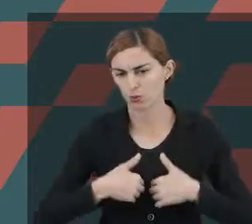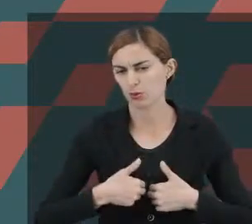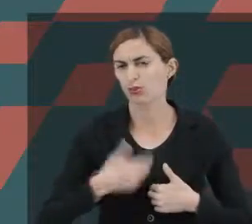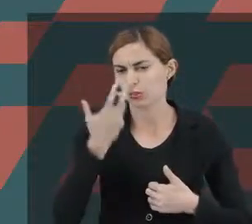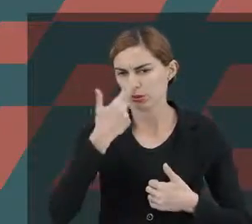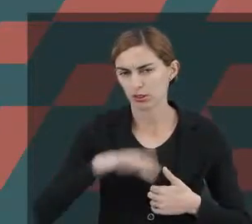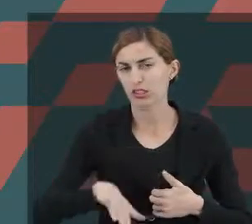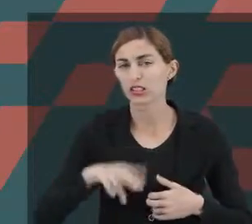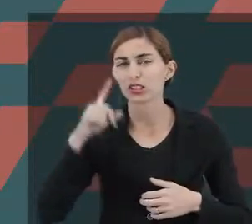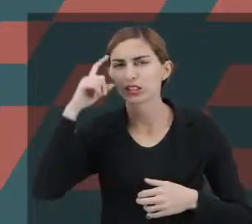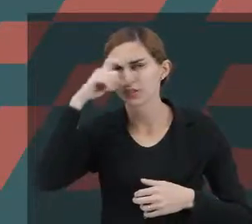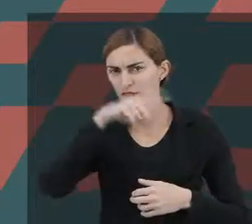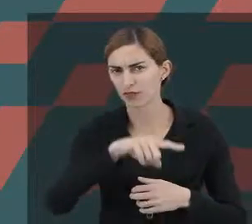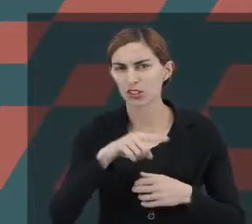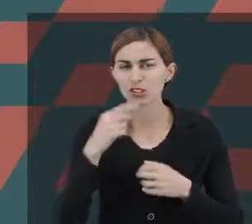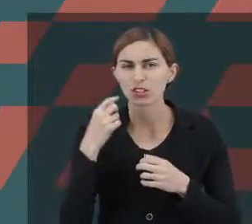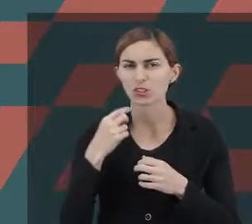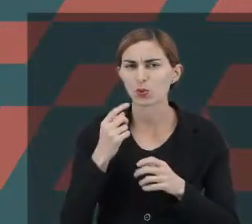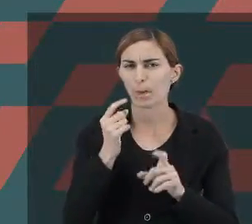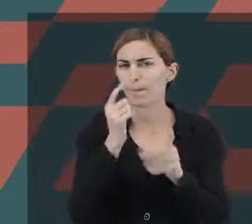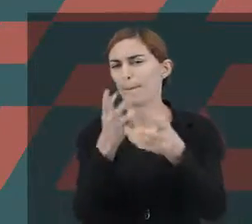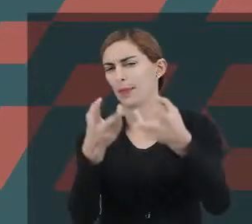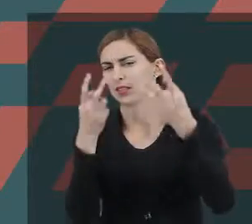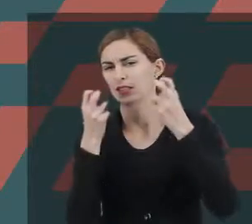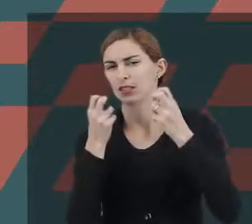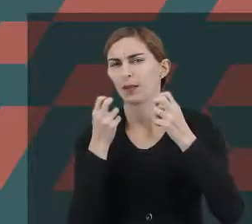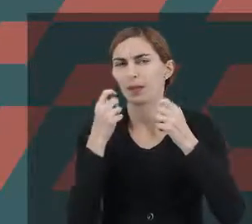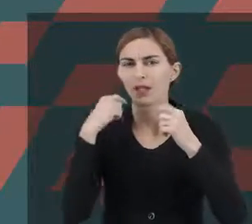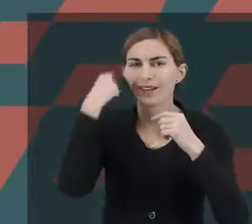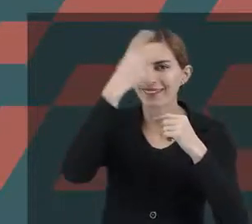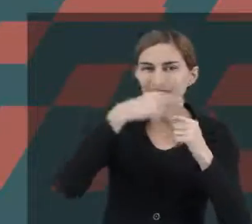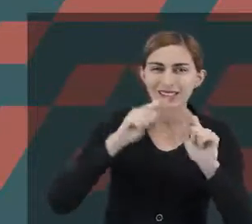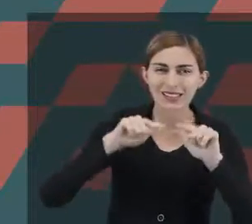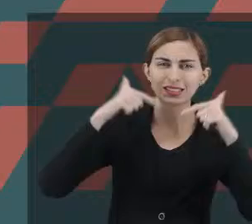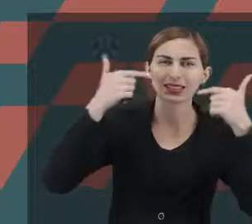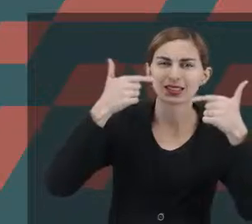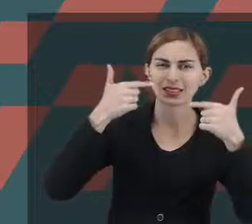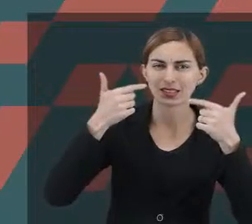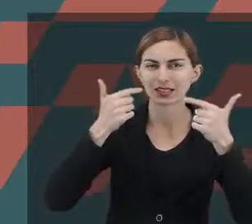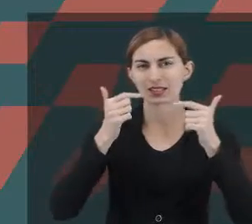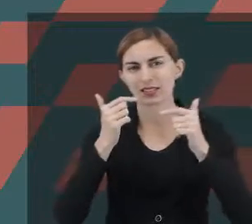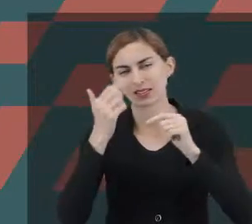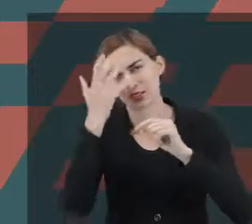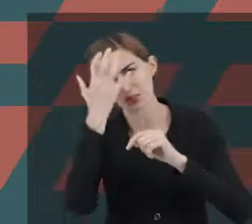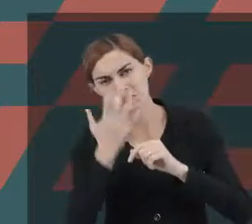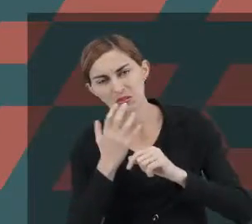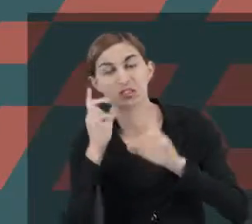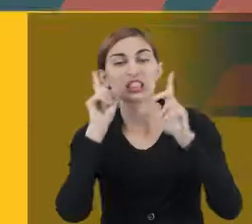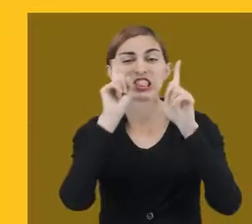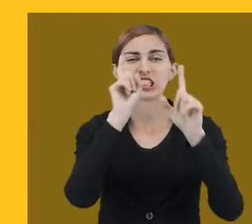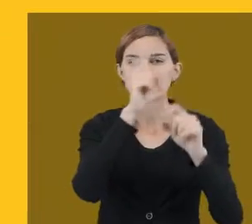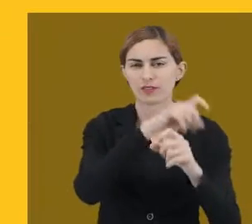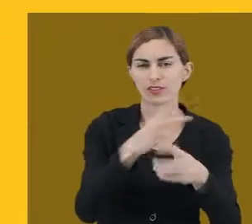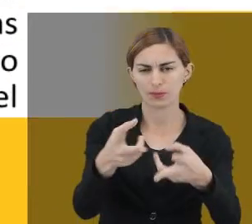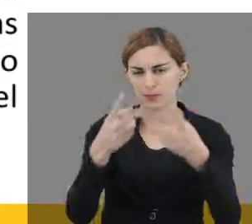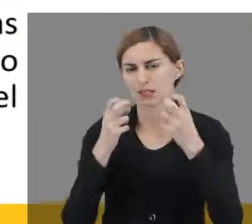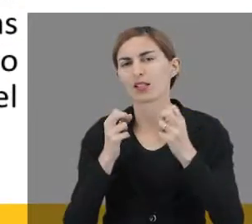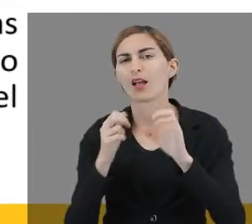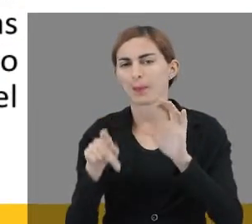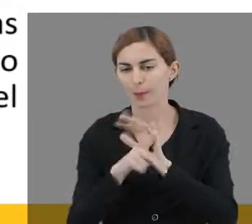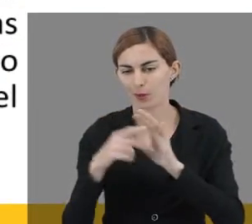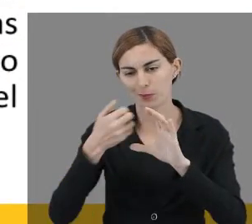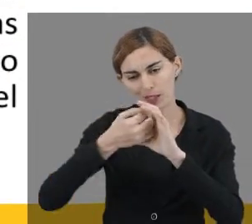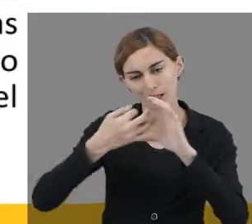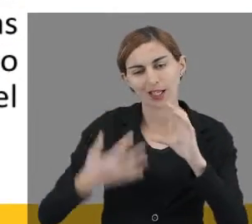muito grande de fazer essa leitura dessas imagens. E também de antecipar algo que vai acontecer. E isso é muito